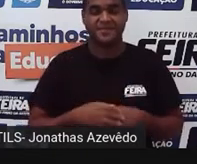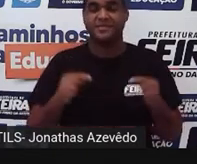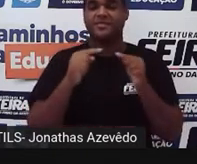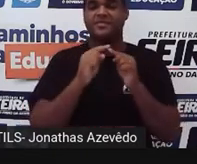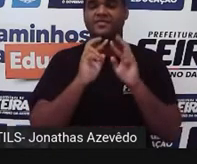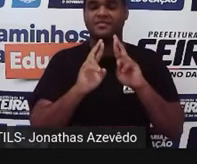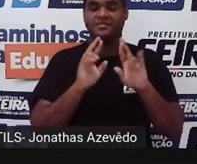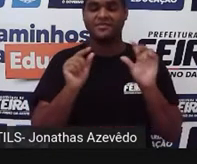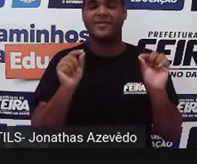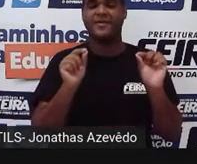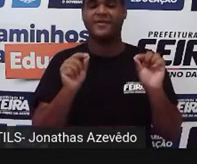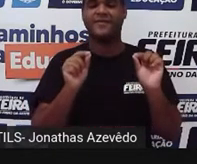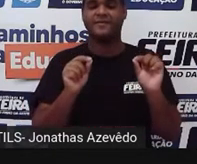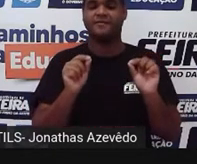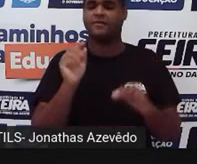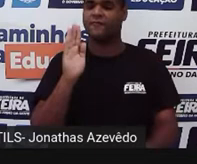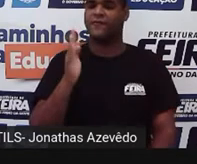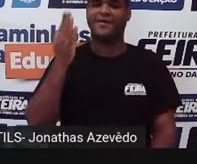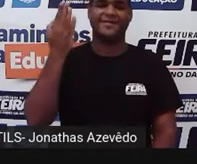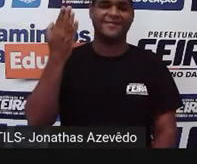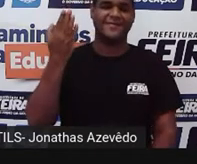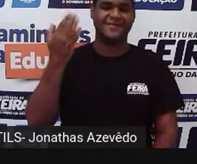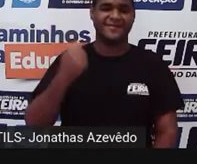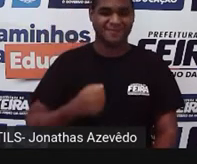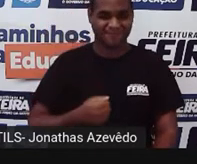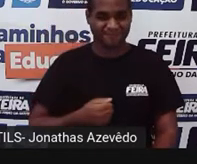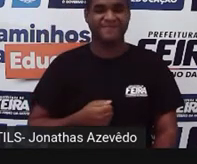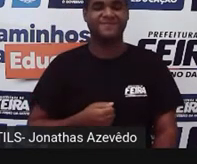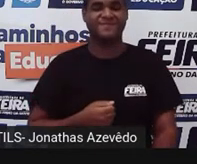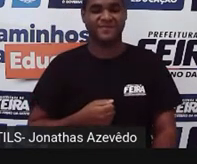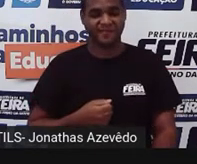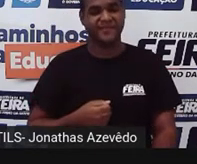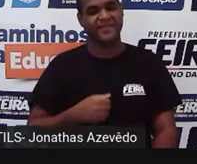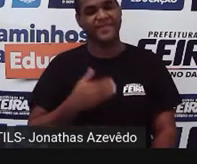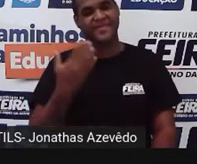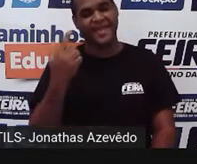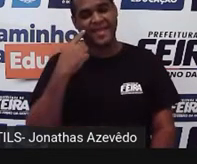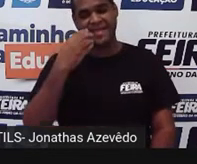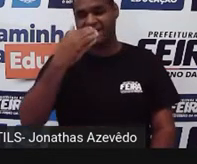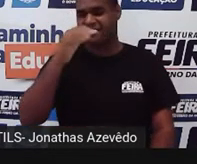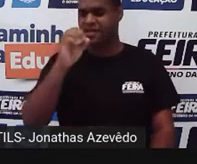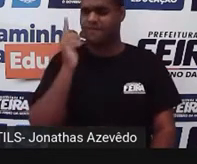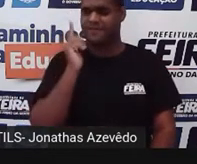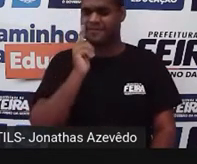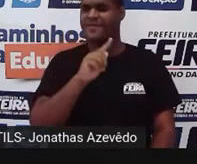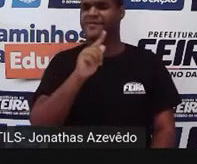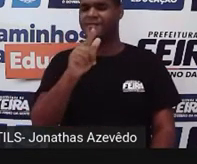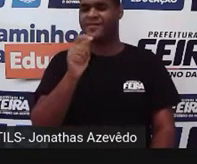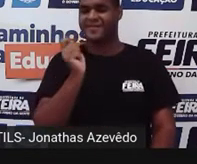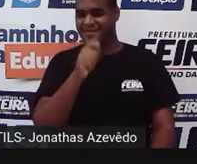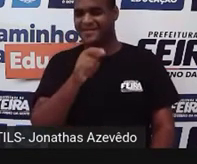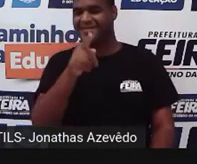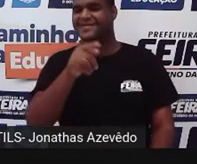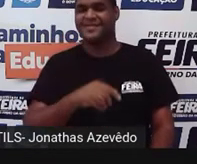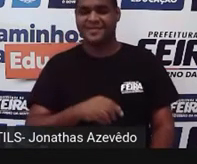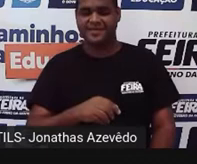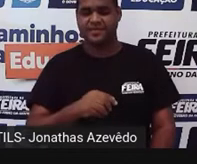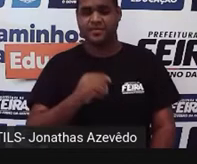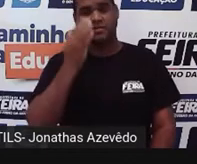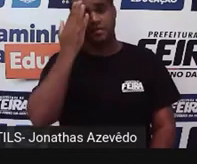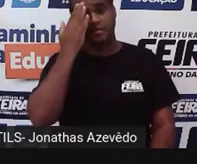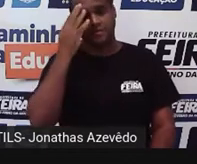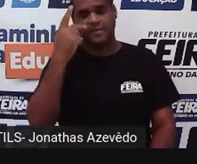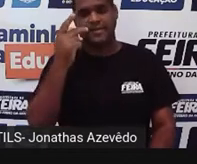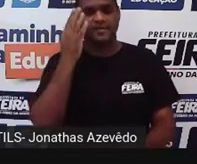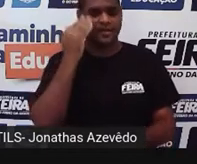Resposta é falso. Nota 10 para você, que eu tenho certeza que você acertou. Eu sei que